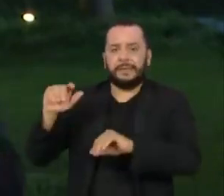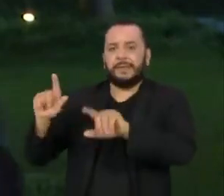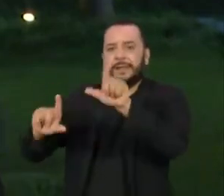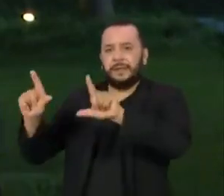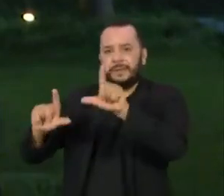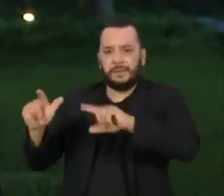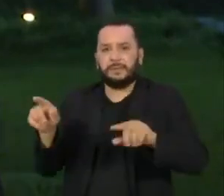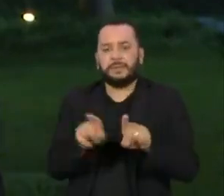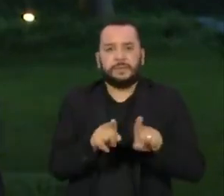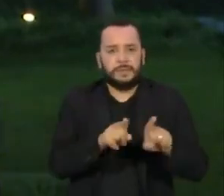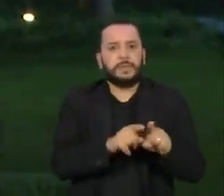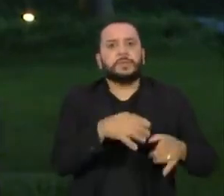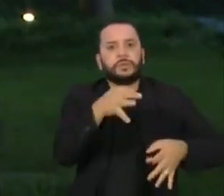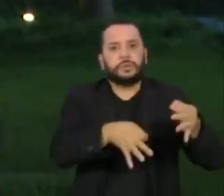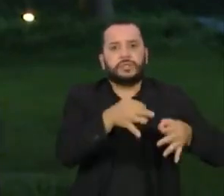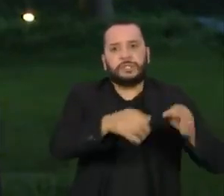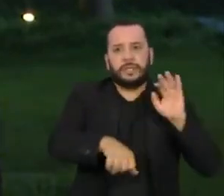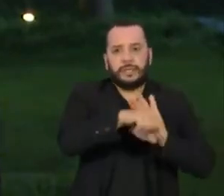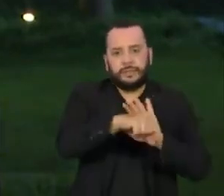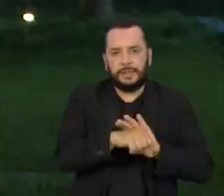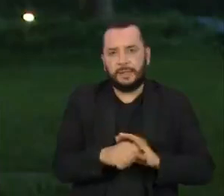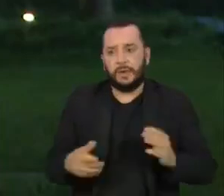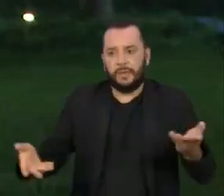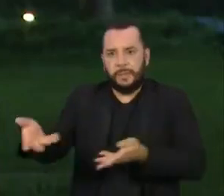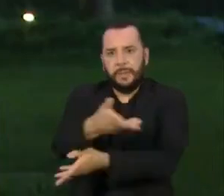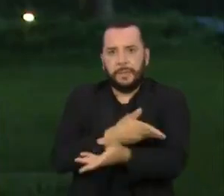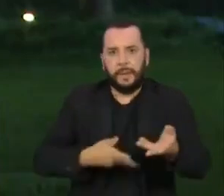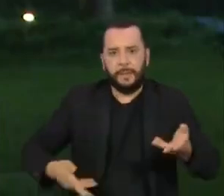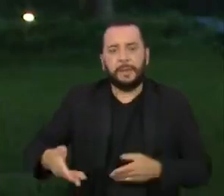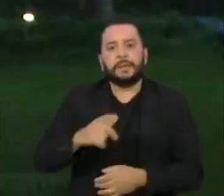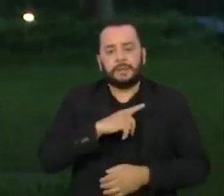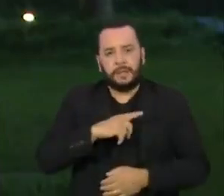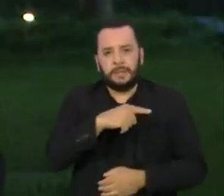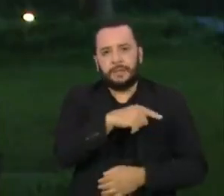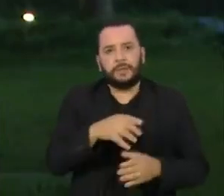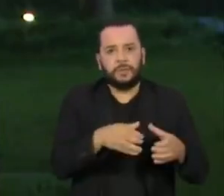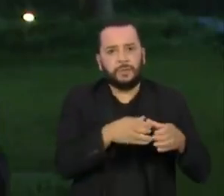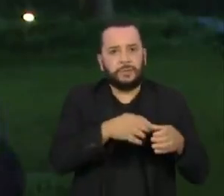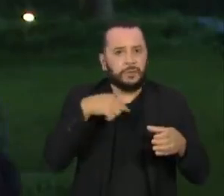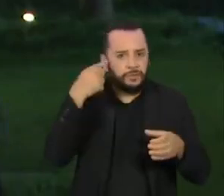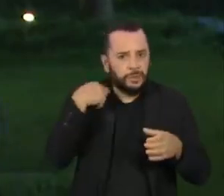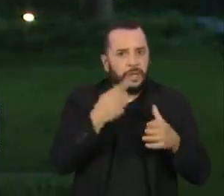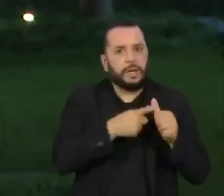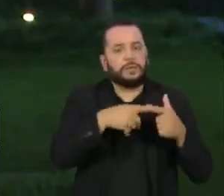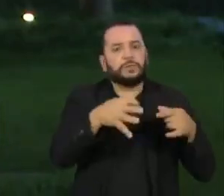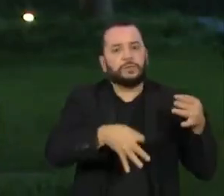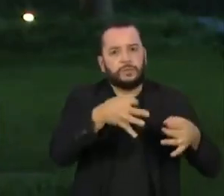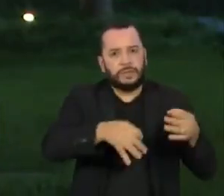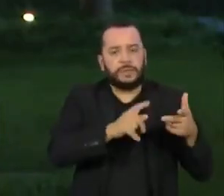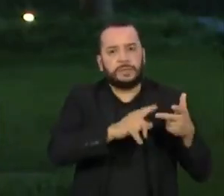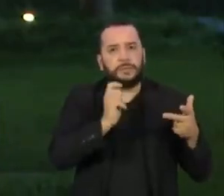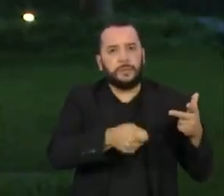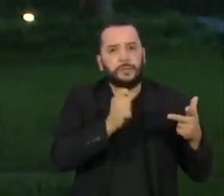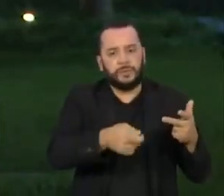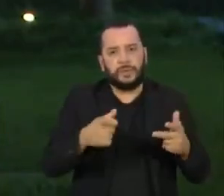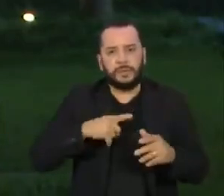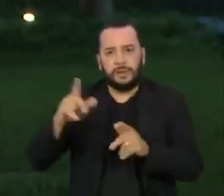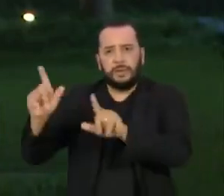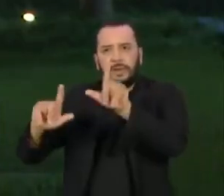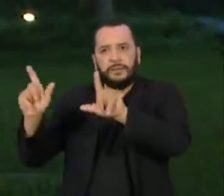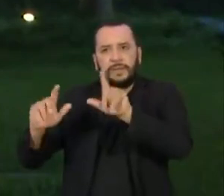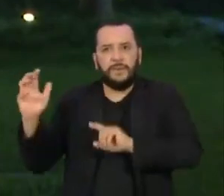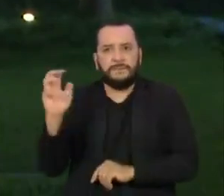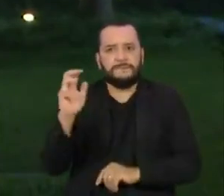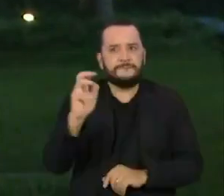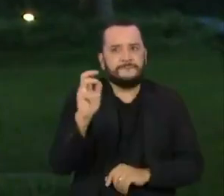e justiça criminal. Reconhecem que advogados, juízes e promotores são influenciados pela imprensa. Daí